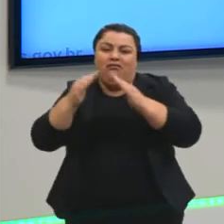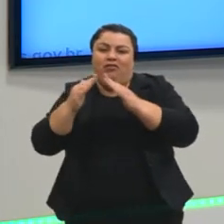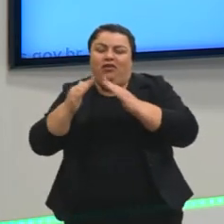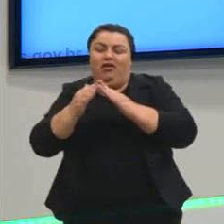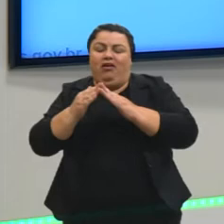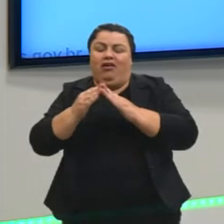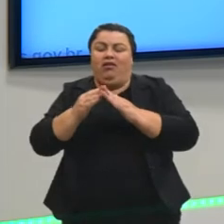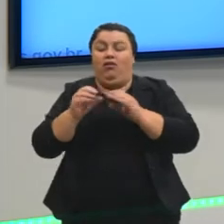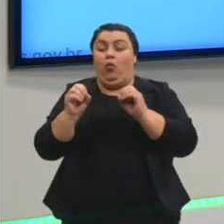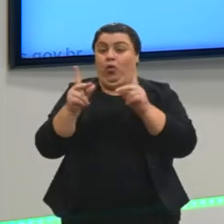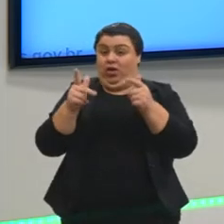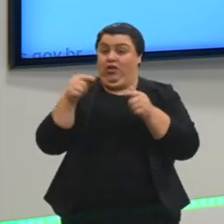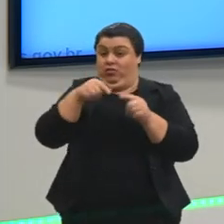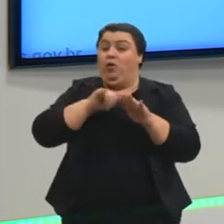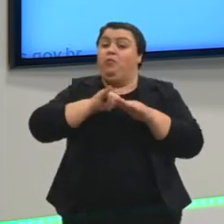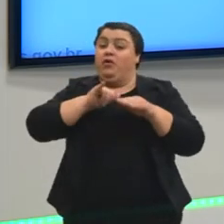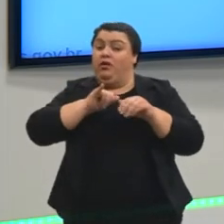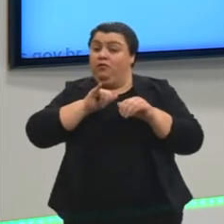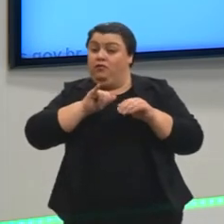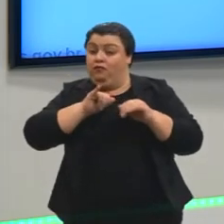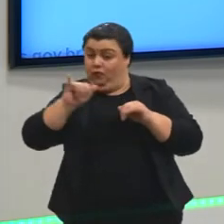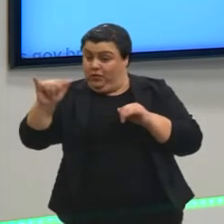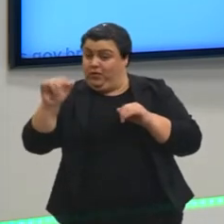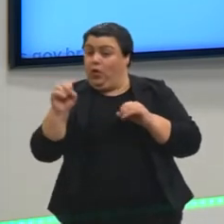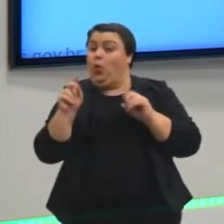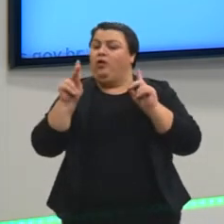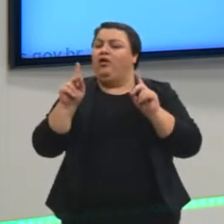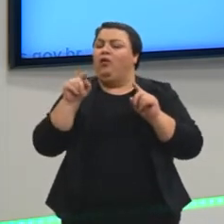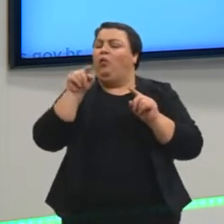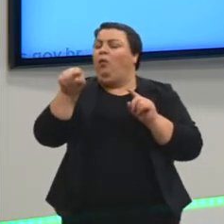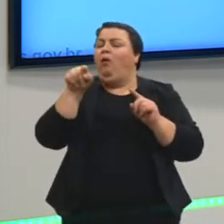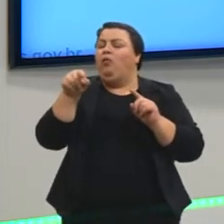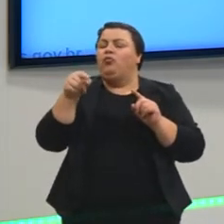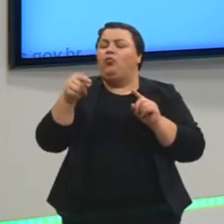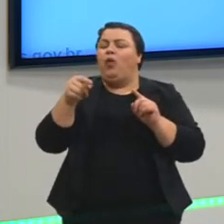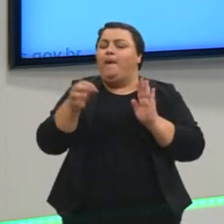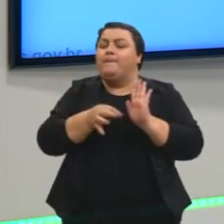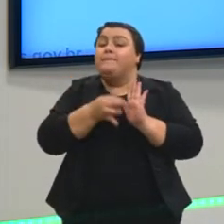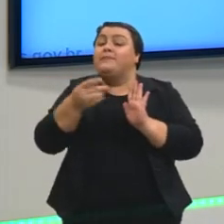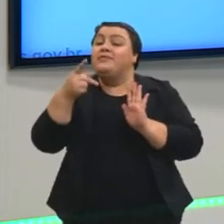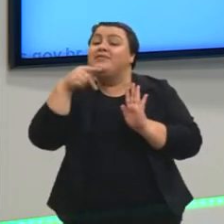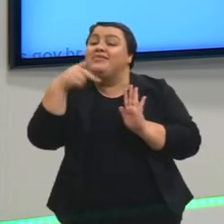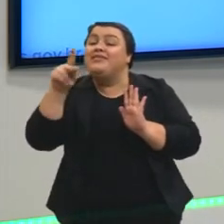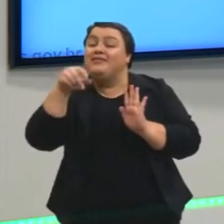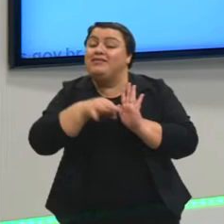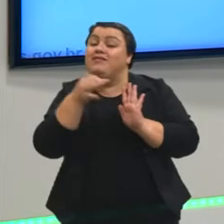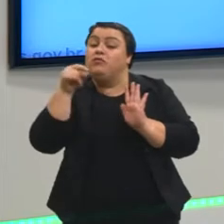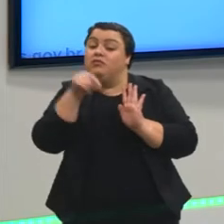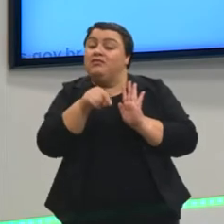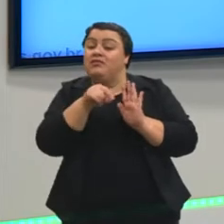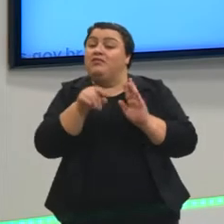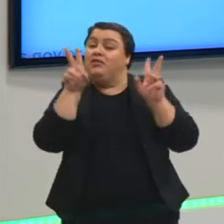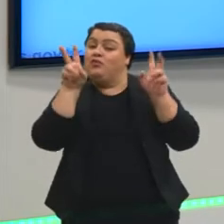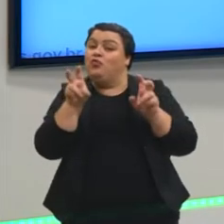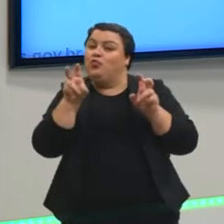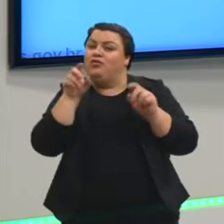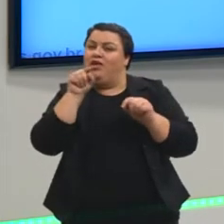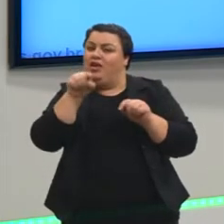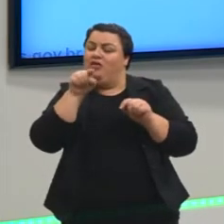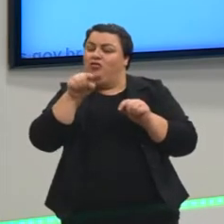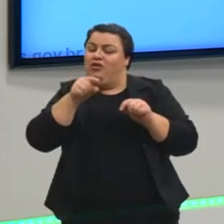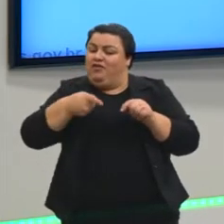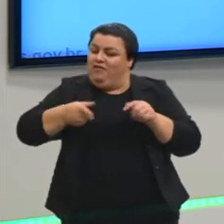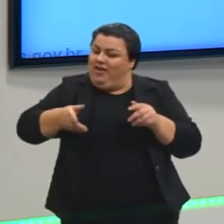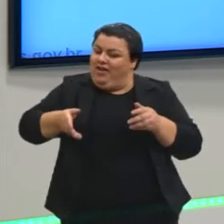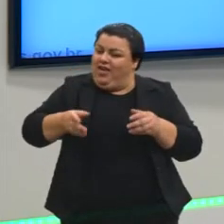Show. Qual é teu posicionamento em relação a isso? Qual é a discussão que tu vai fazer em relação a isso? Cara, é isso que vai alavancar a tua nota.